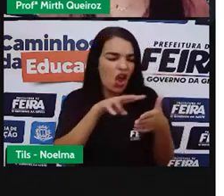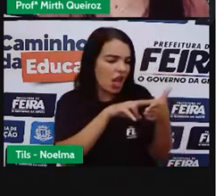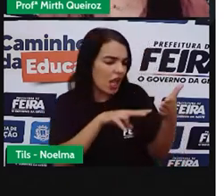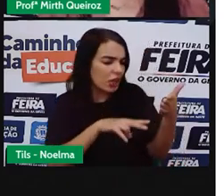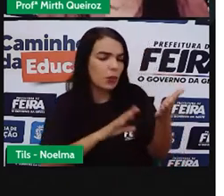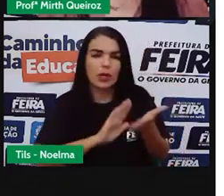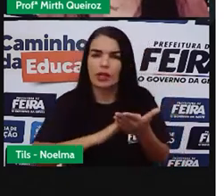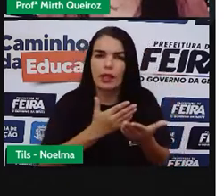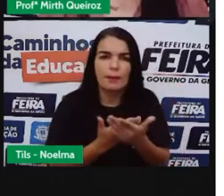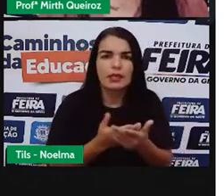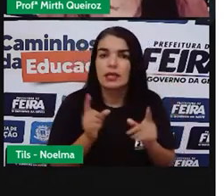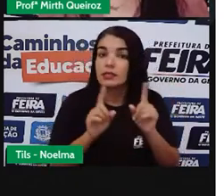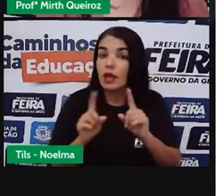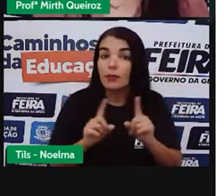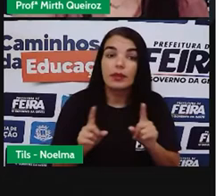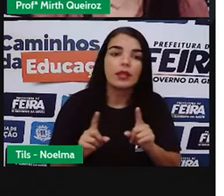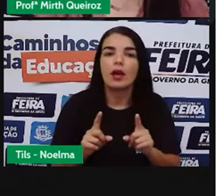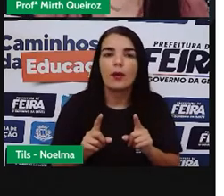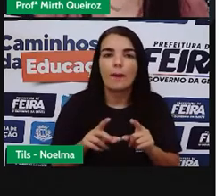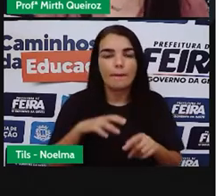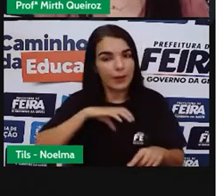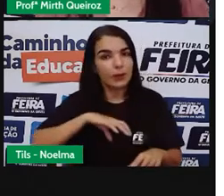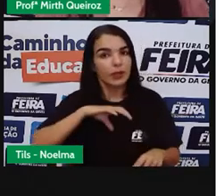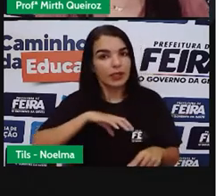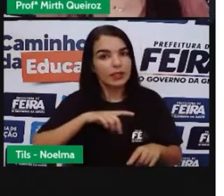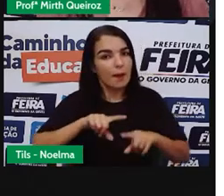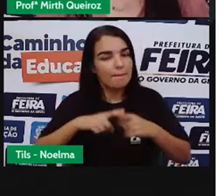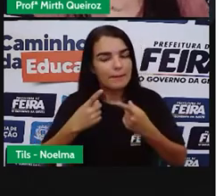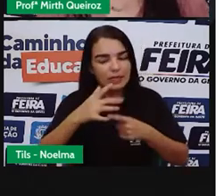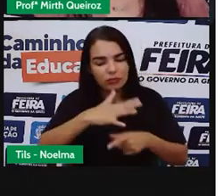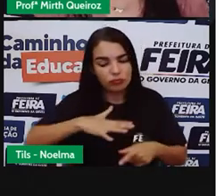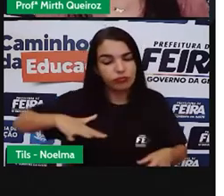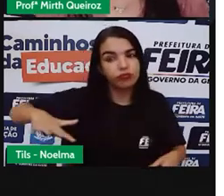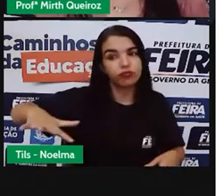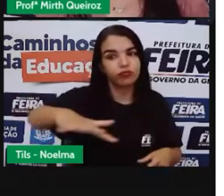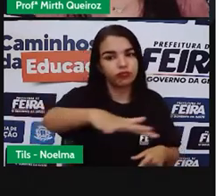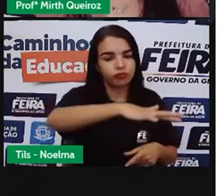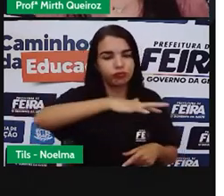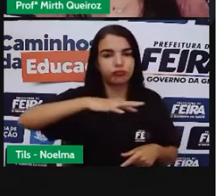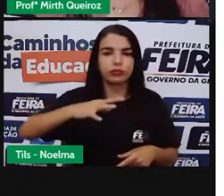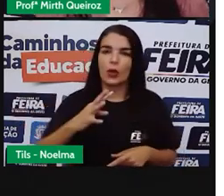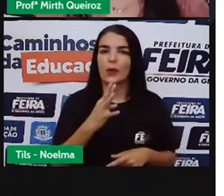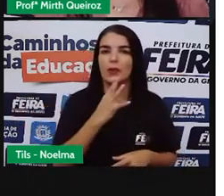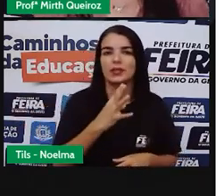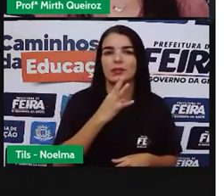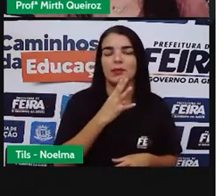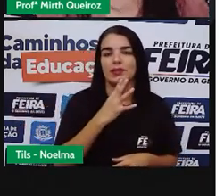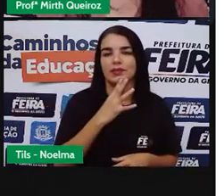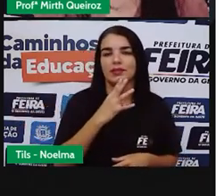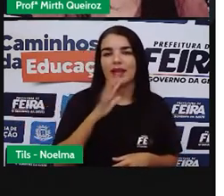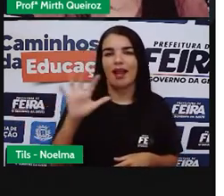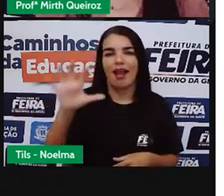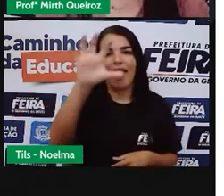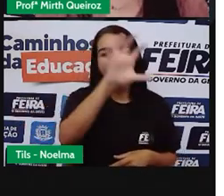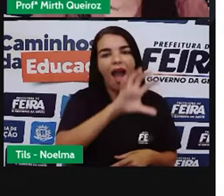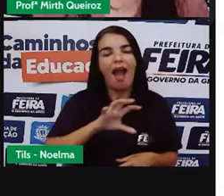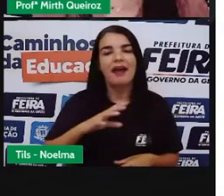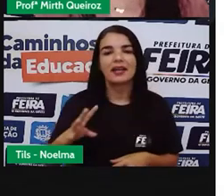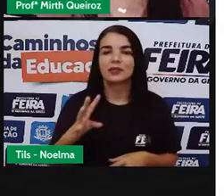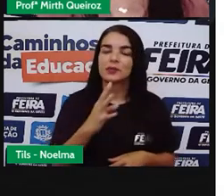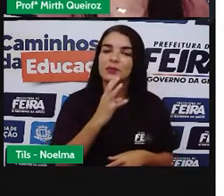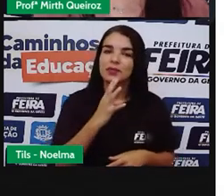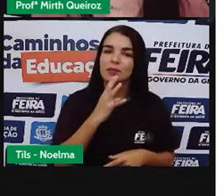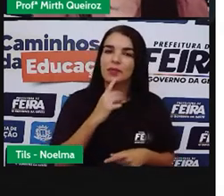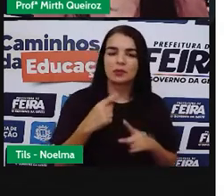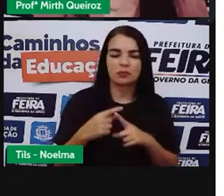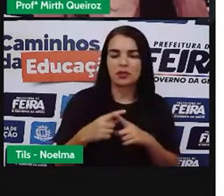à interpretação de texto no português, mas em todas as áreas do conhecimento, né? Porque em todas as áreas do conhecimento, a